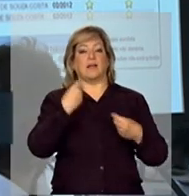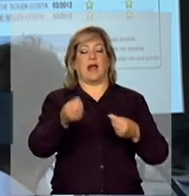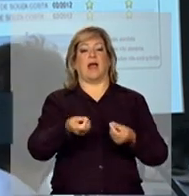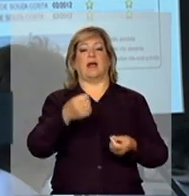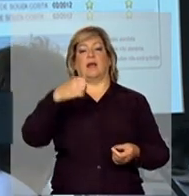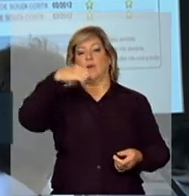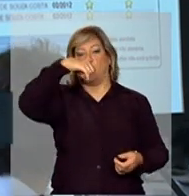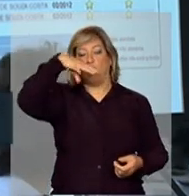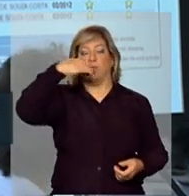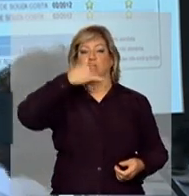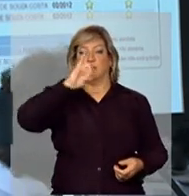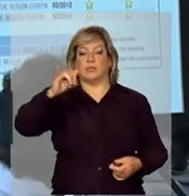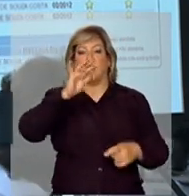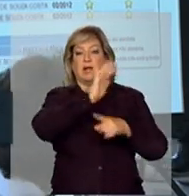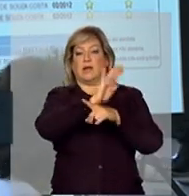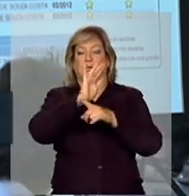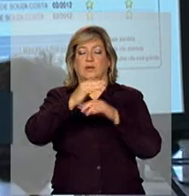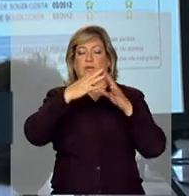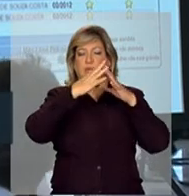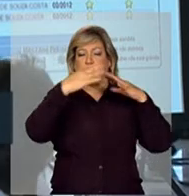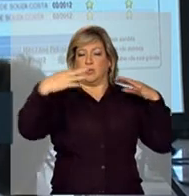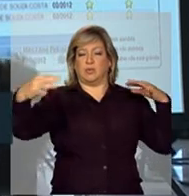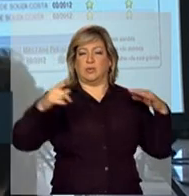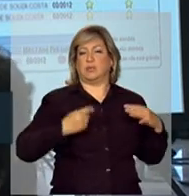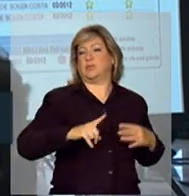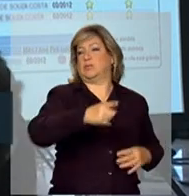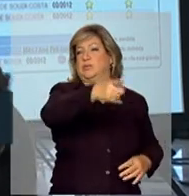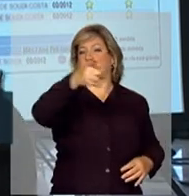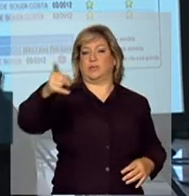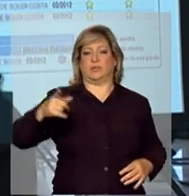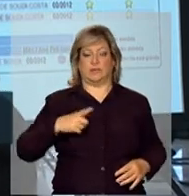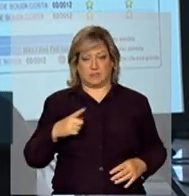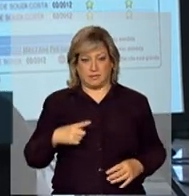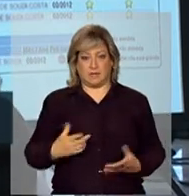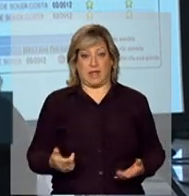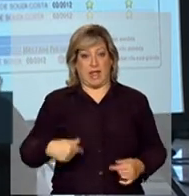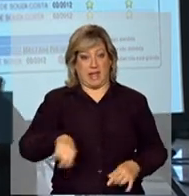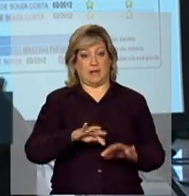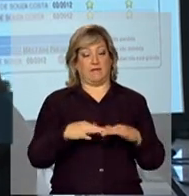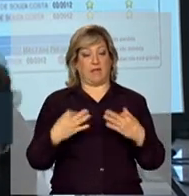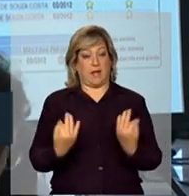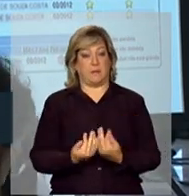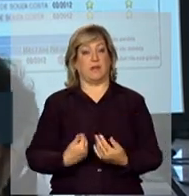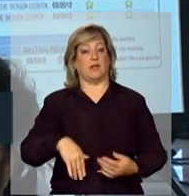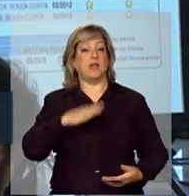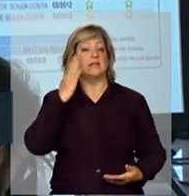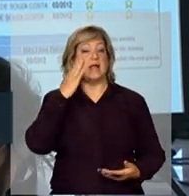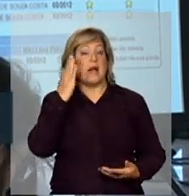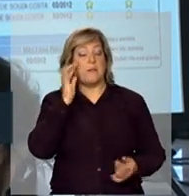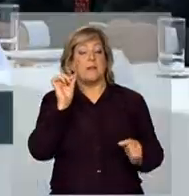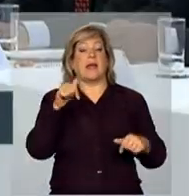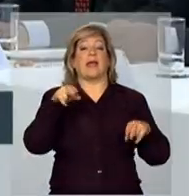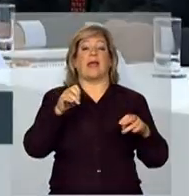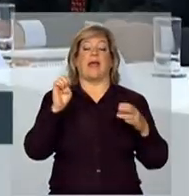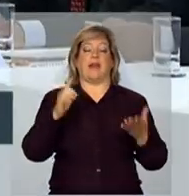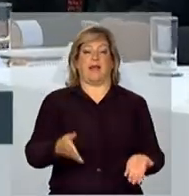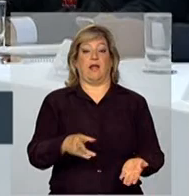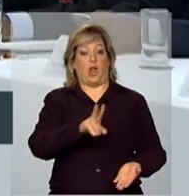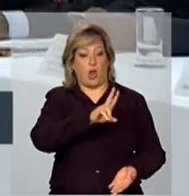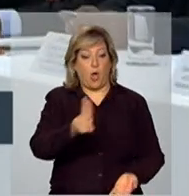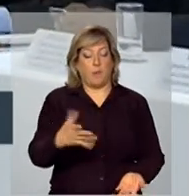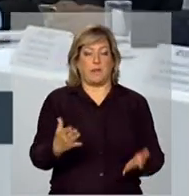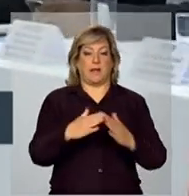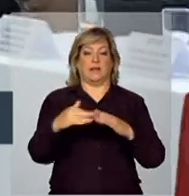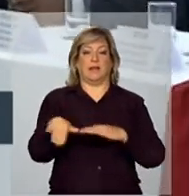a dona Maria, para o seu Sebastião, quer dizer, para essas famílias que nós sabemos quem são. Então, cadastro único é um grande